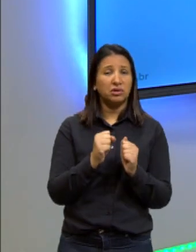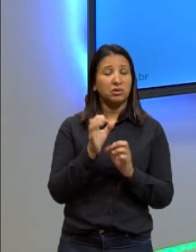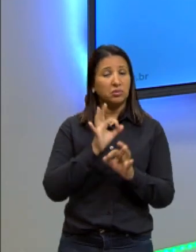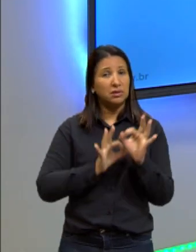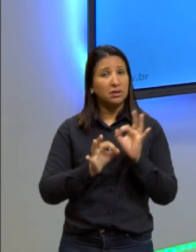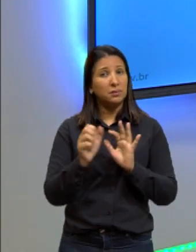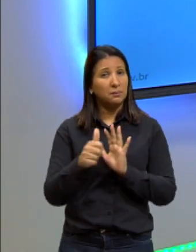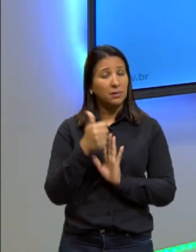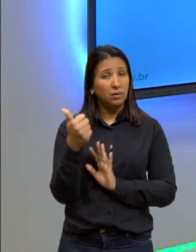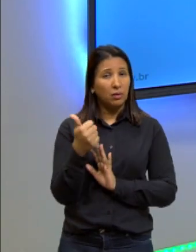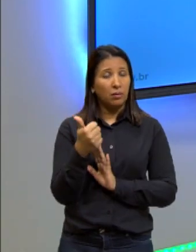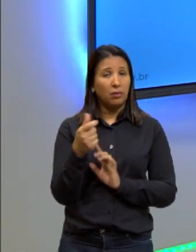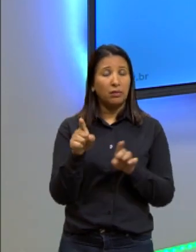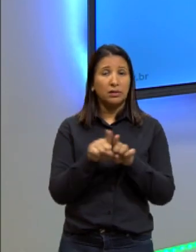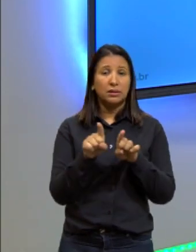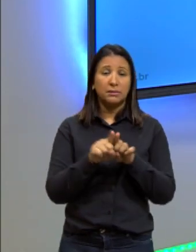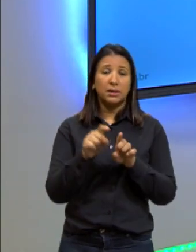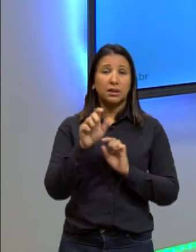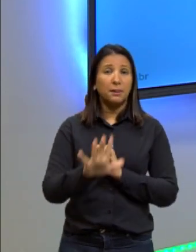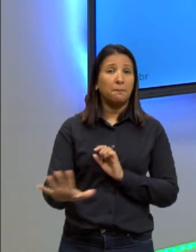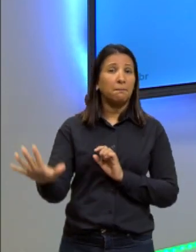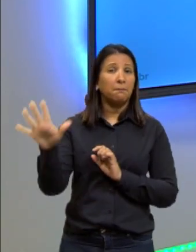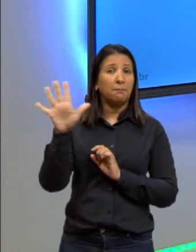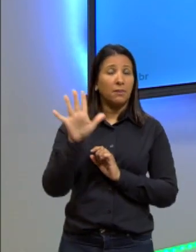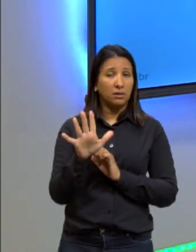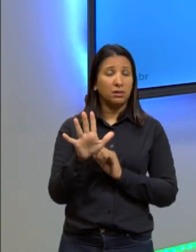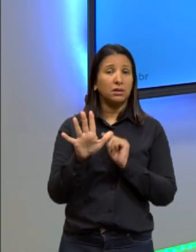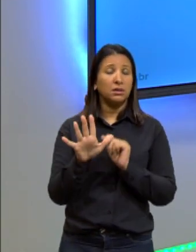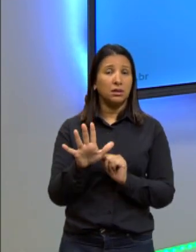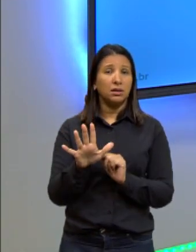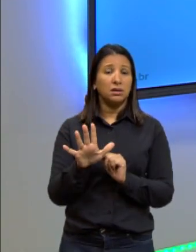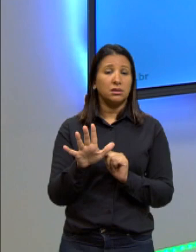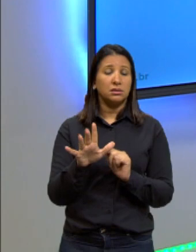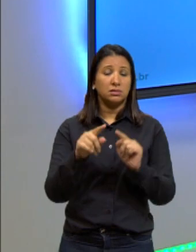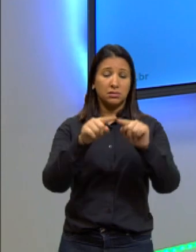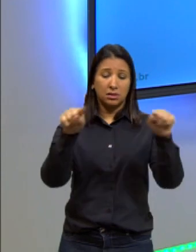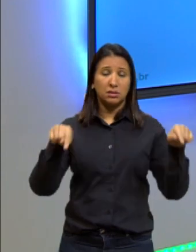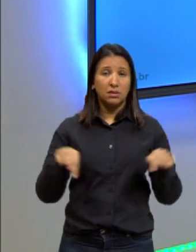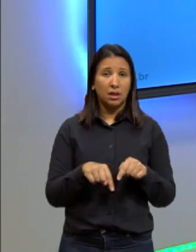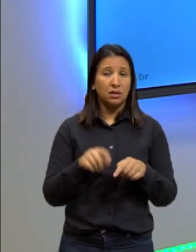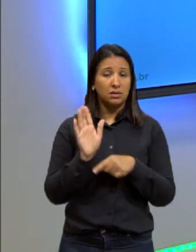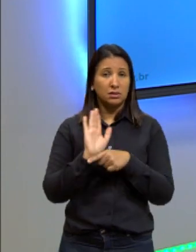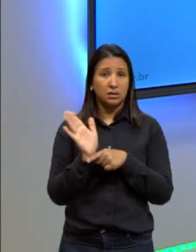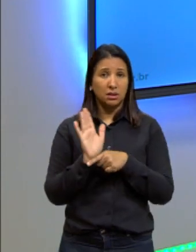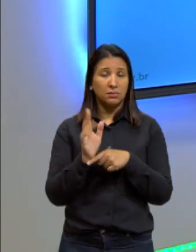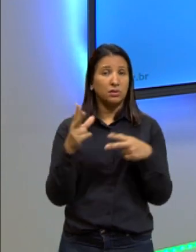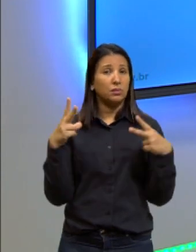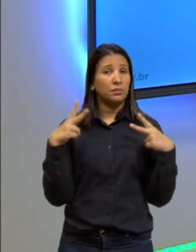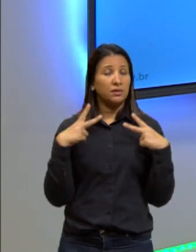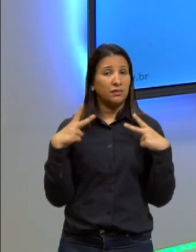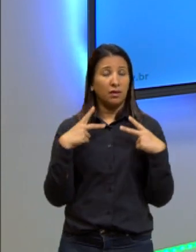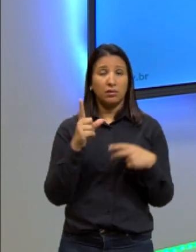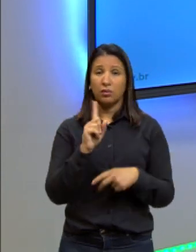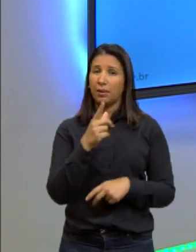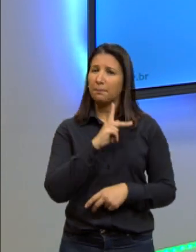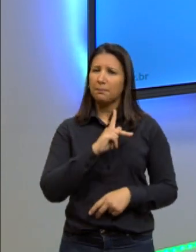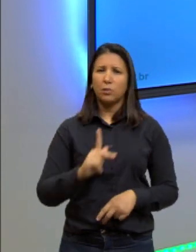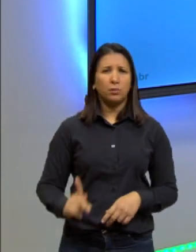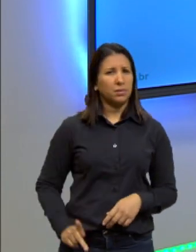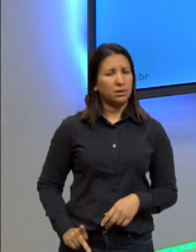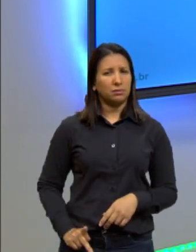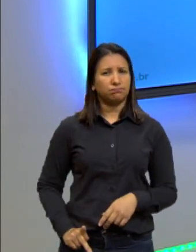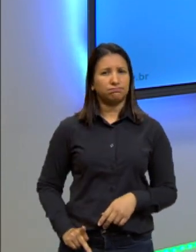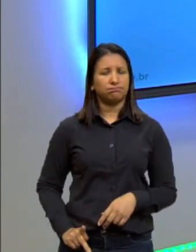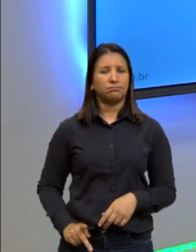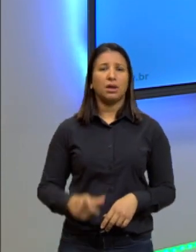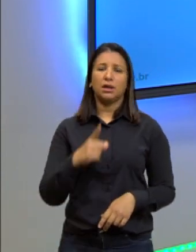melhor e ter dito que a maioria são privadas, tá? Não são públicas no sentido de ser privadas